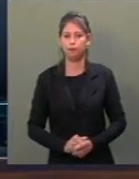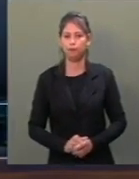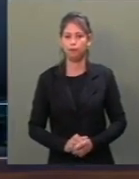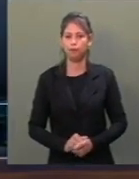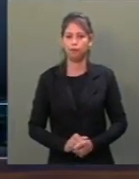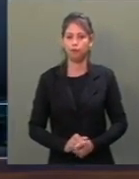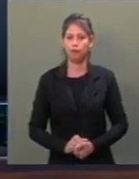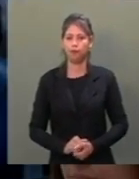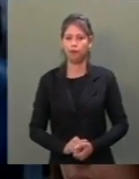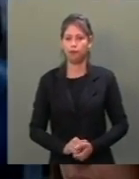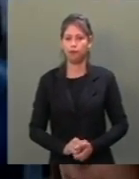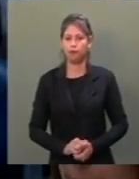Senhor presidente.